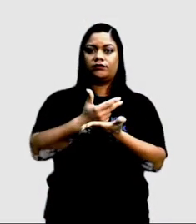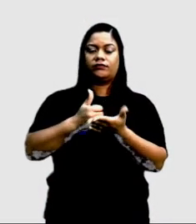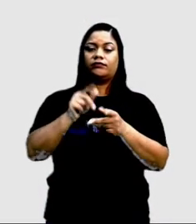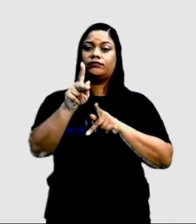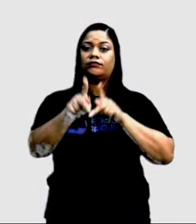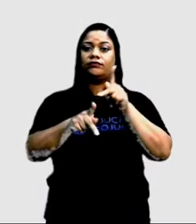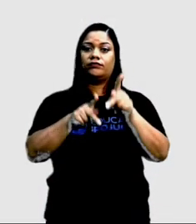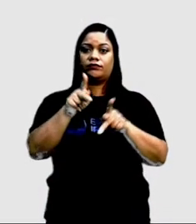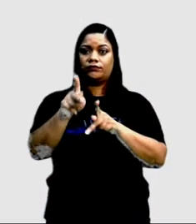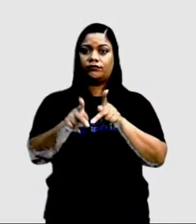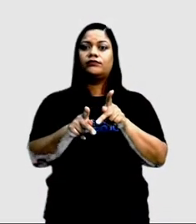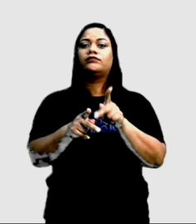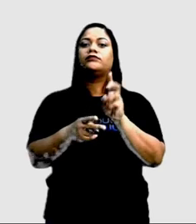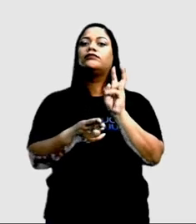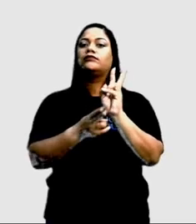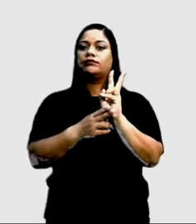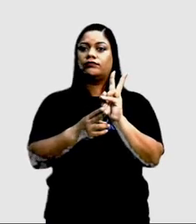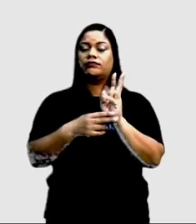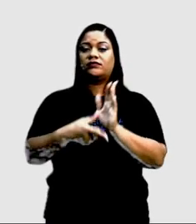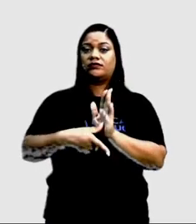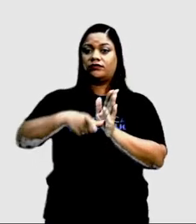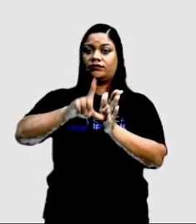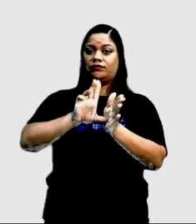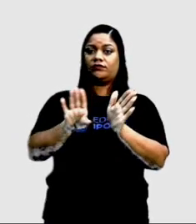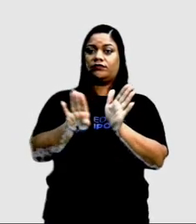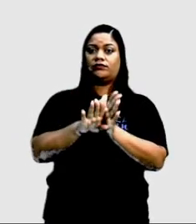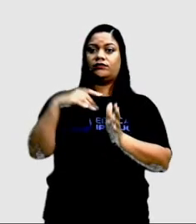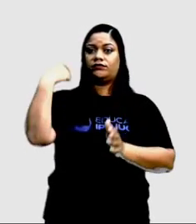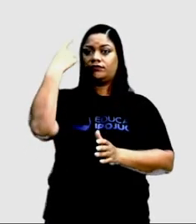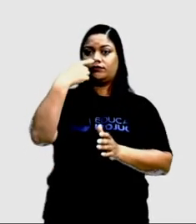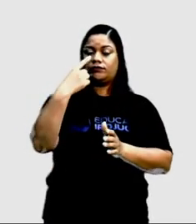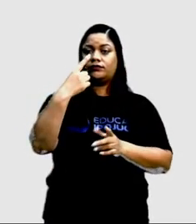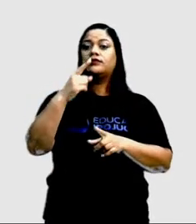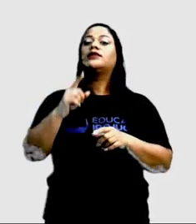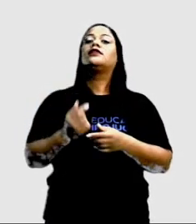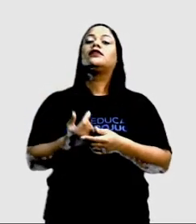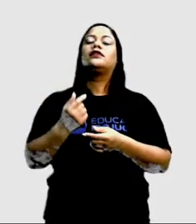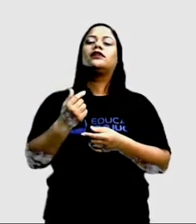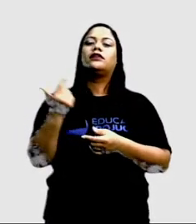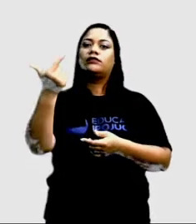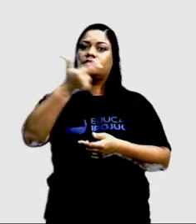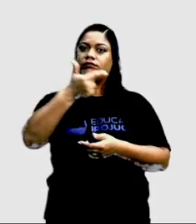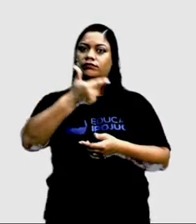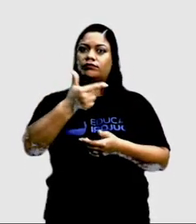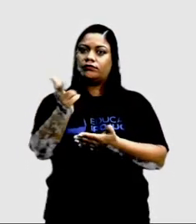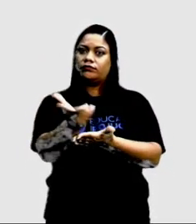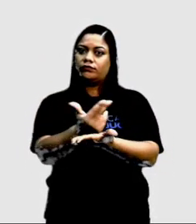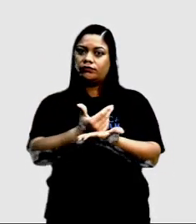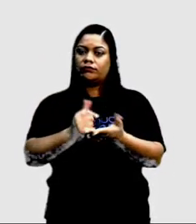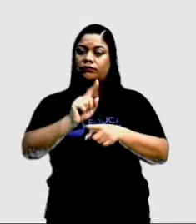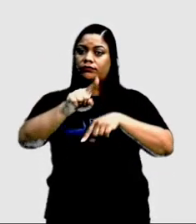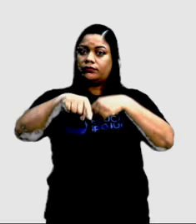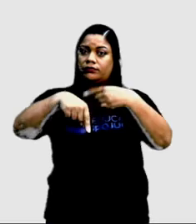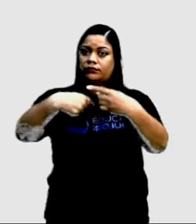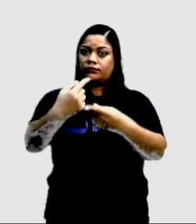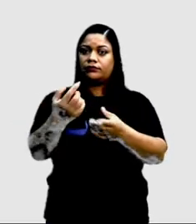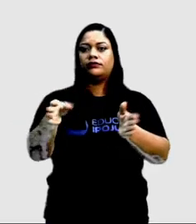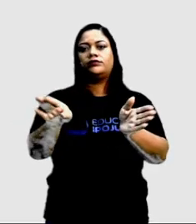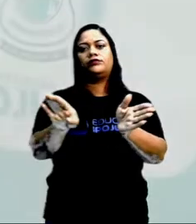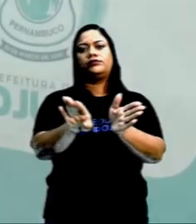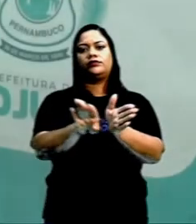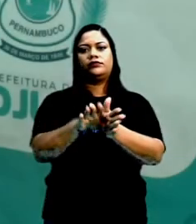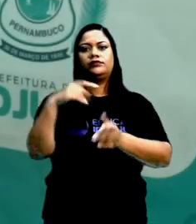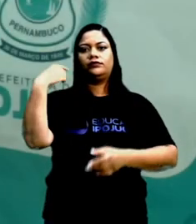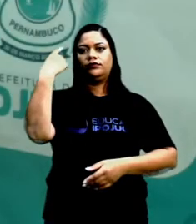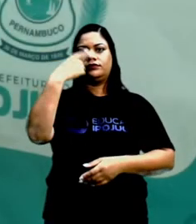indígenas antes da chegada dos espanhóis, e outro depois da chegada dos espanhóis e mostram para o seu professor de